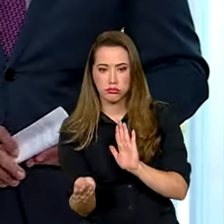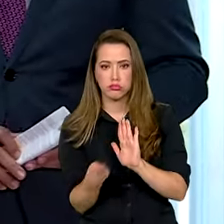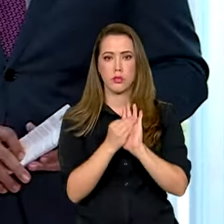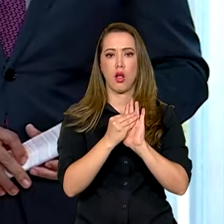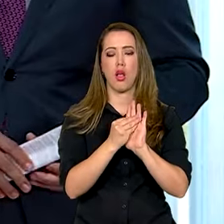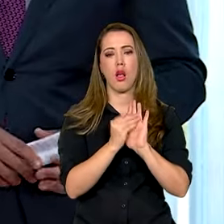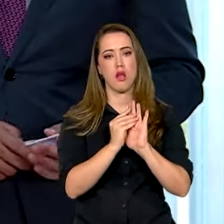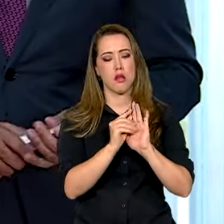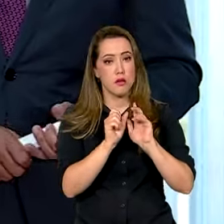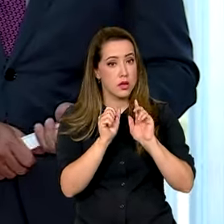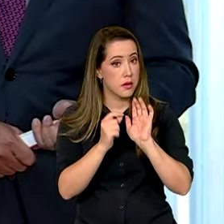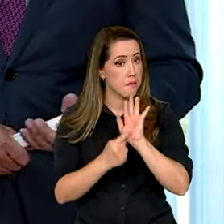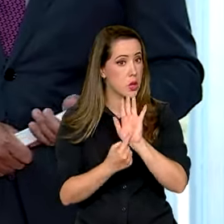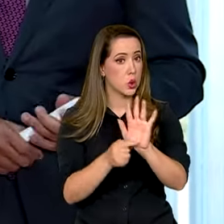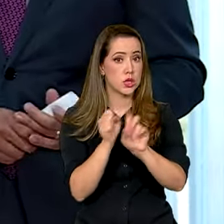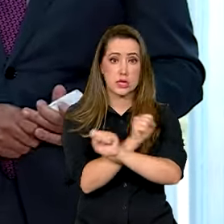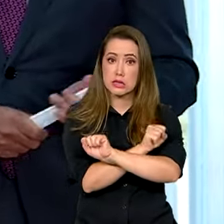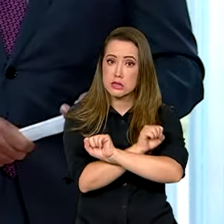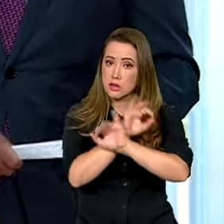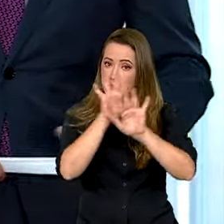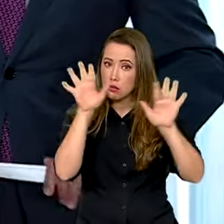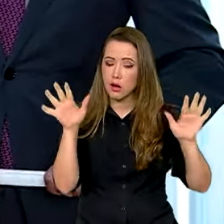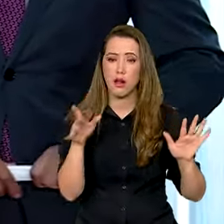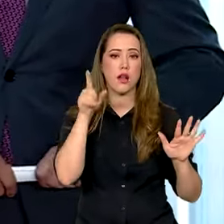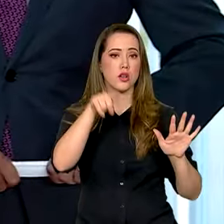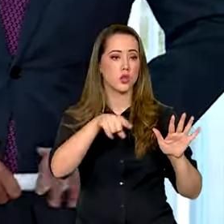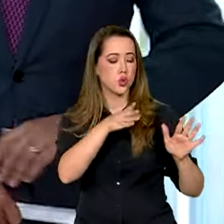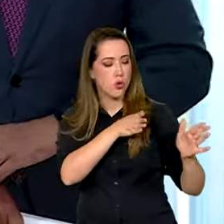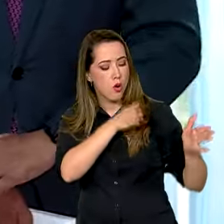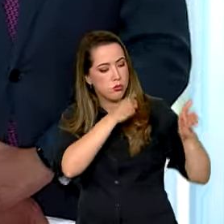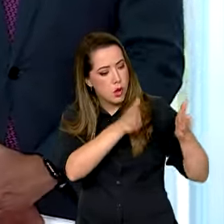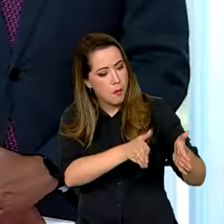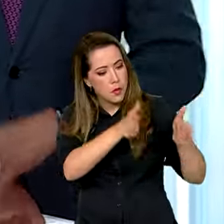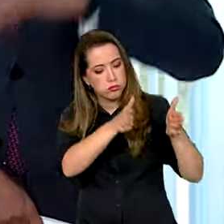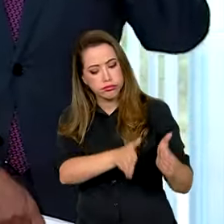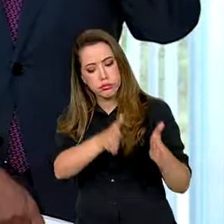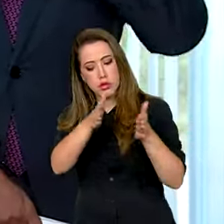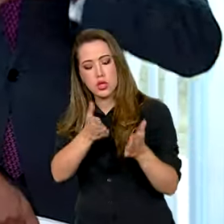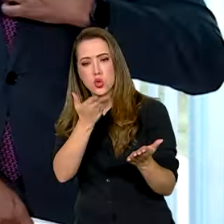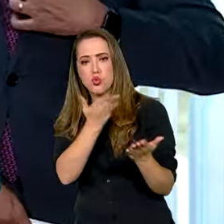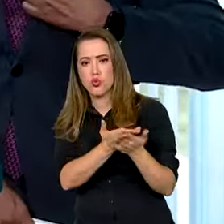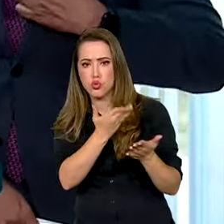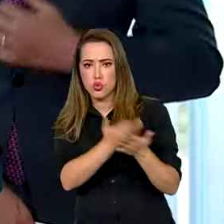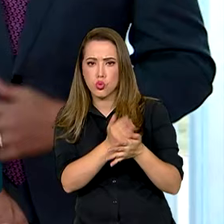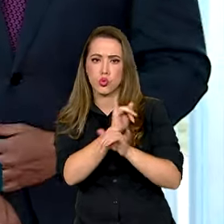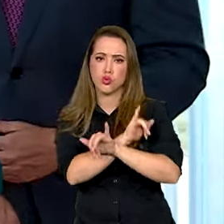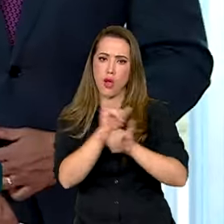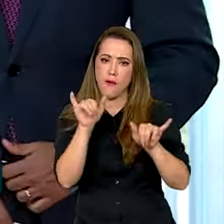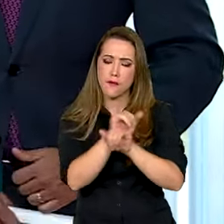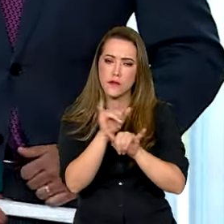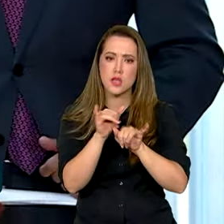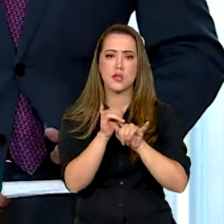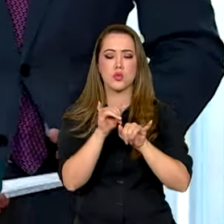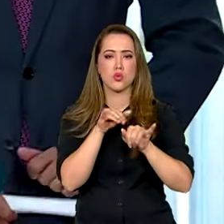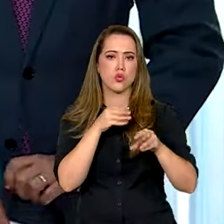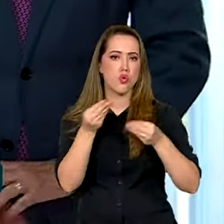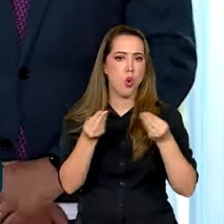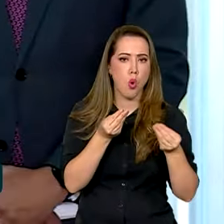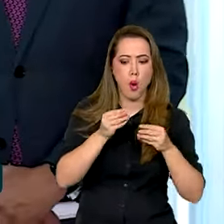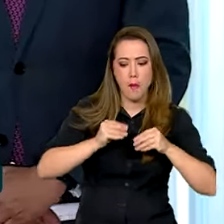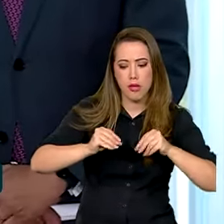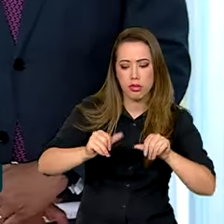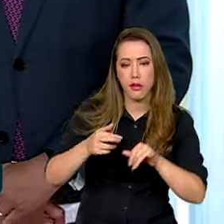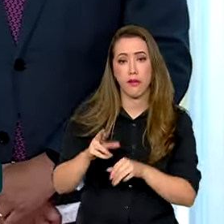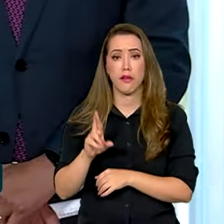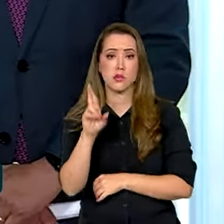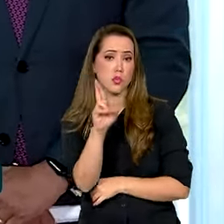a transparência de todo o processo de estudo, de declaração, de demarcação, que reforçam